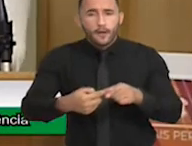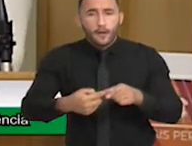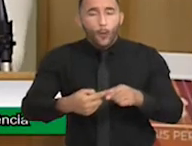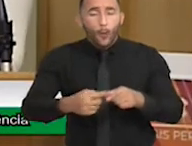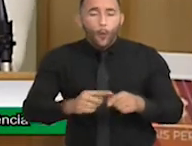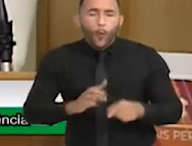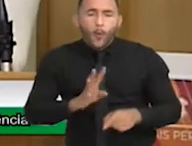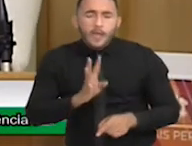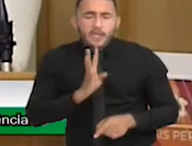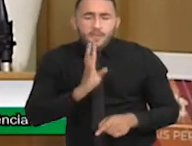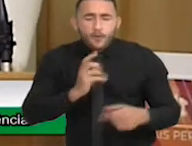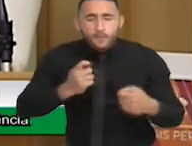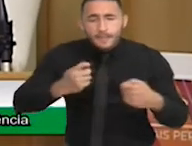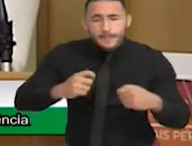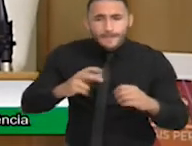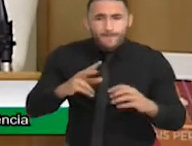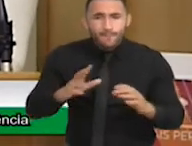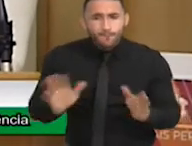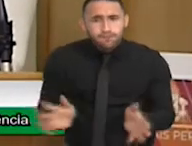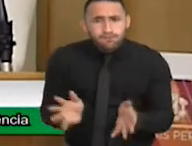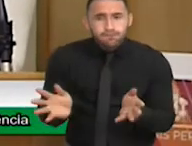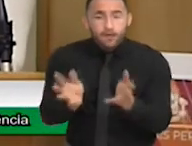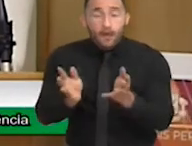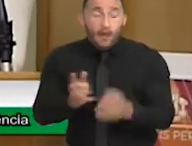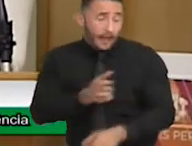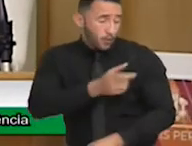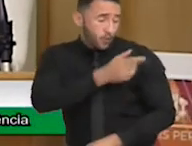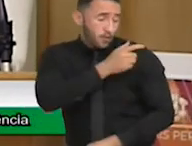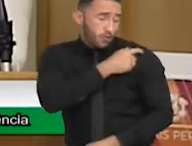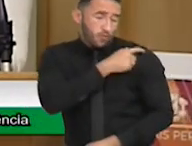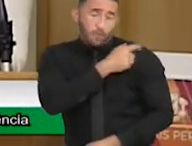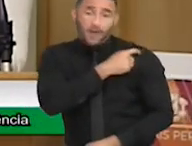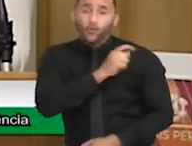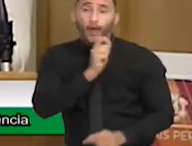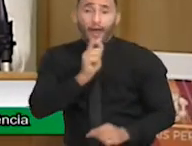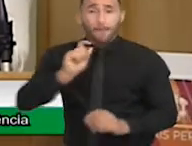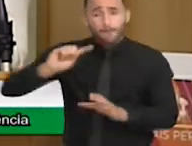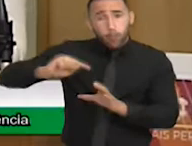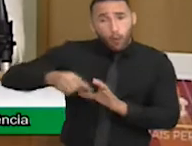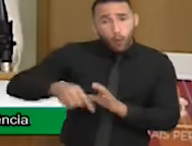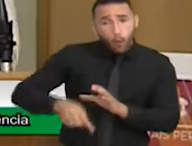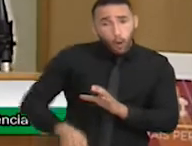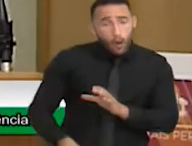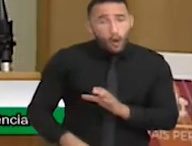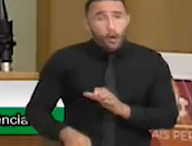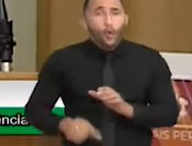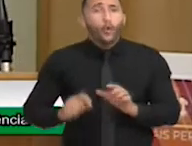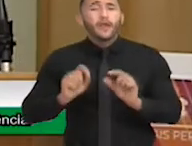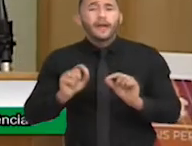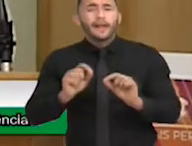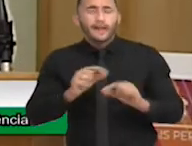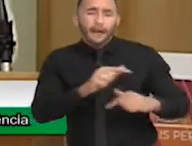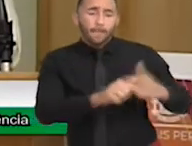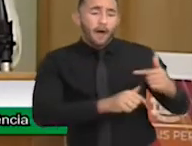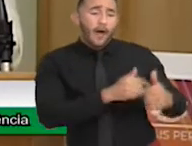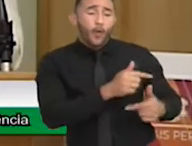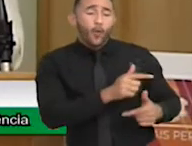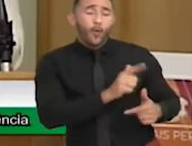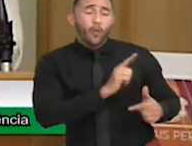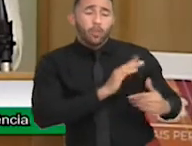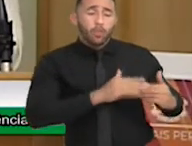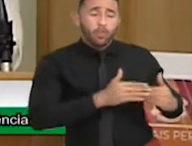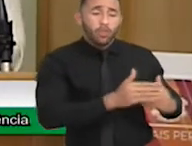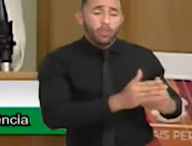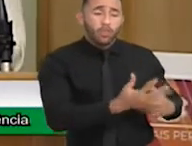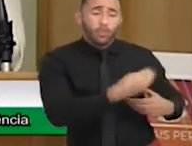adquirido. E no ensino médio, o aprofundamento. O que o AE vai trabalhar juntamente com a BNCC, com a Base Comum Curricular